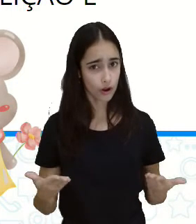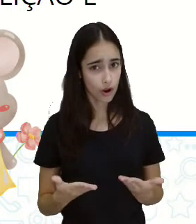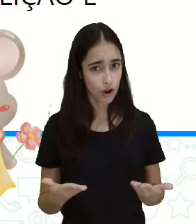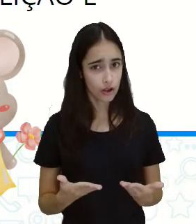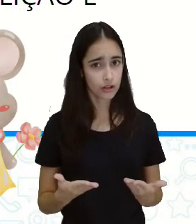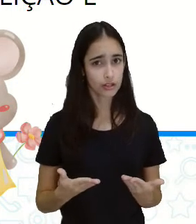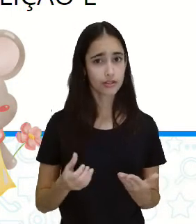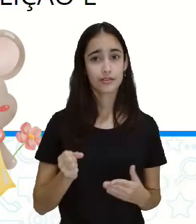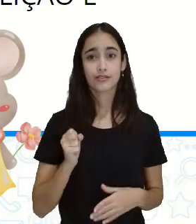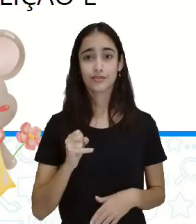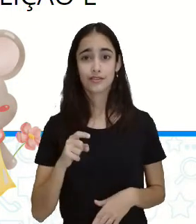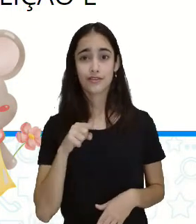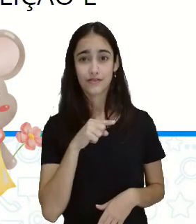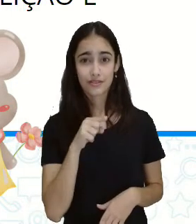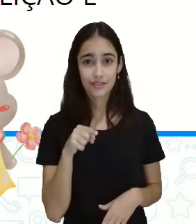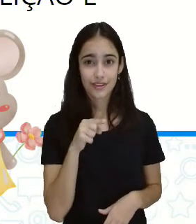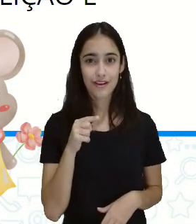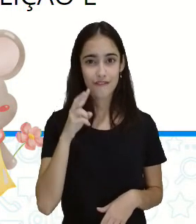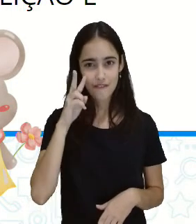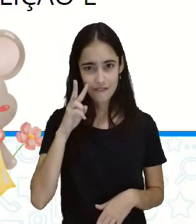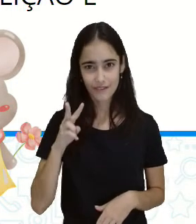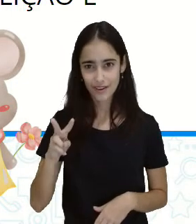cara, não vê coração.